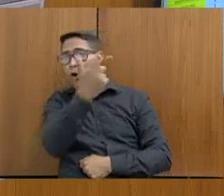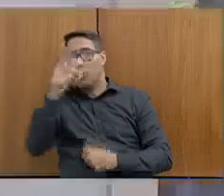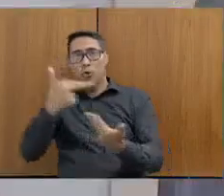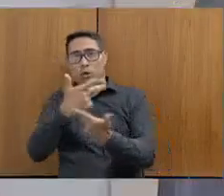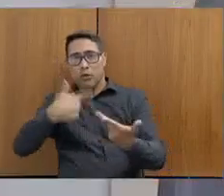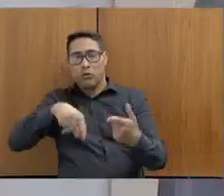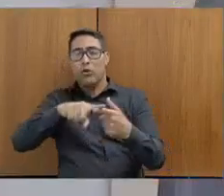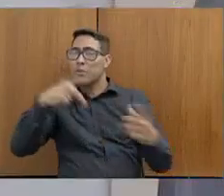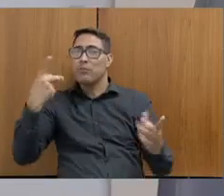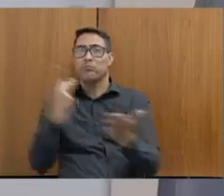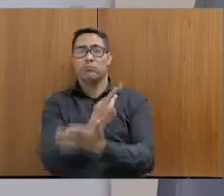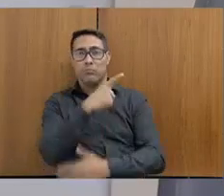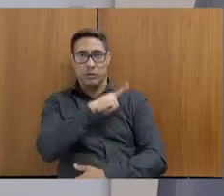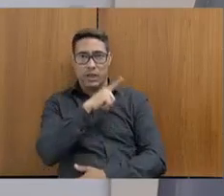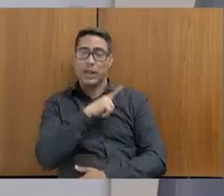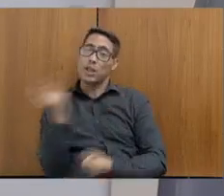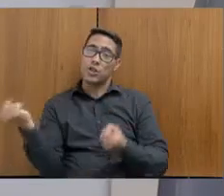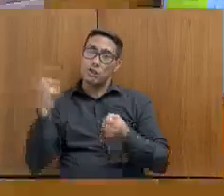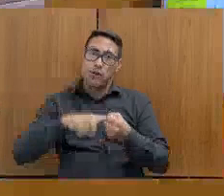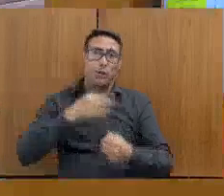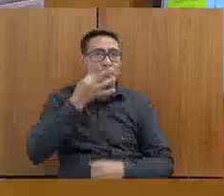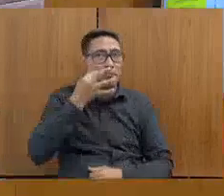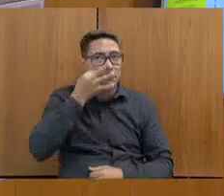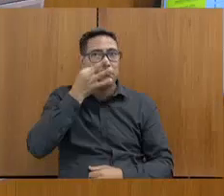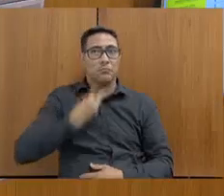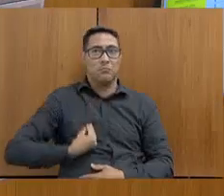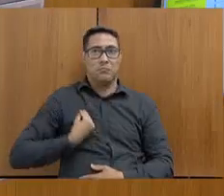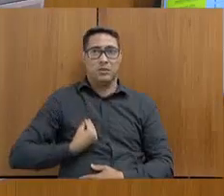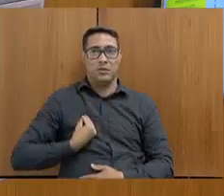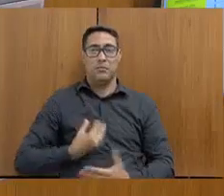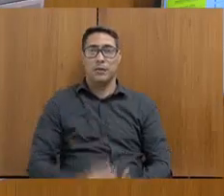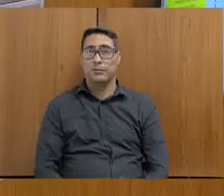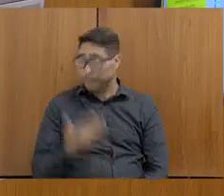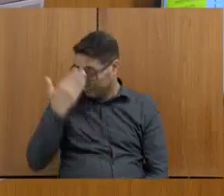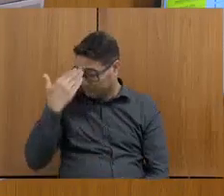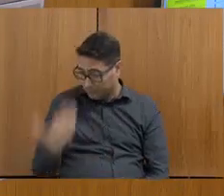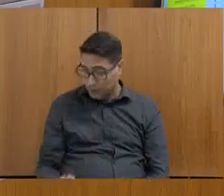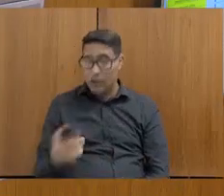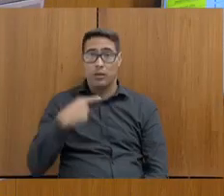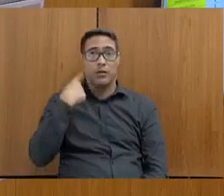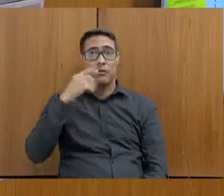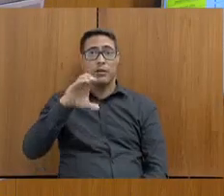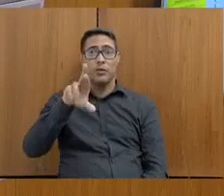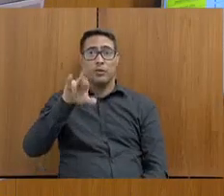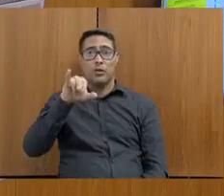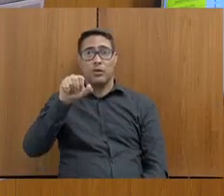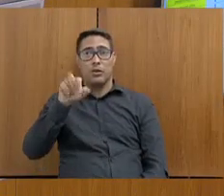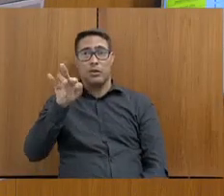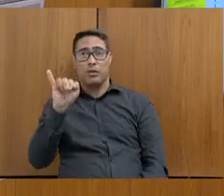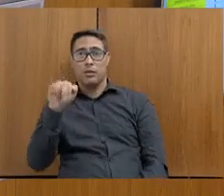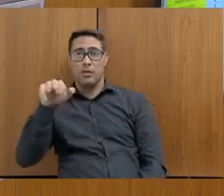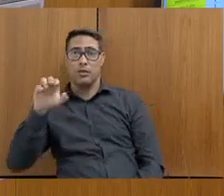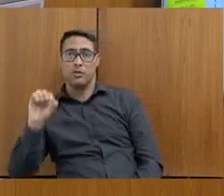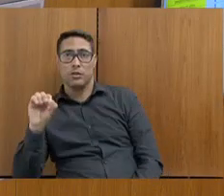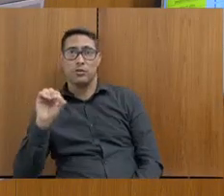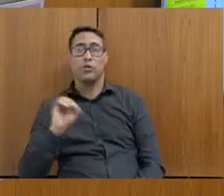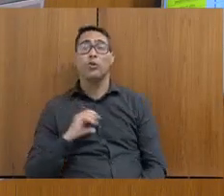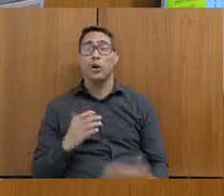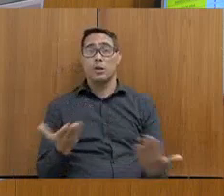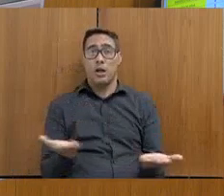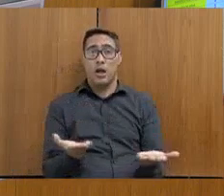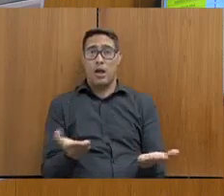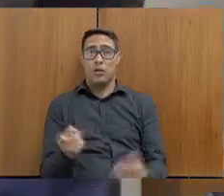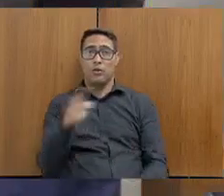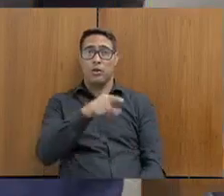futuro, gente volta a participar. Obrigado, presidente. Obrigado, deputado Cristiano, pela contribuição. Está aqui na ordem de inscrição o nosso deputado